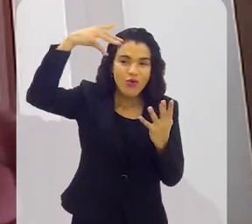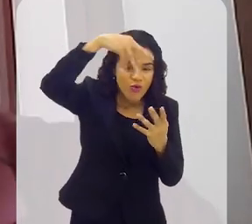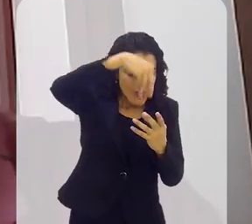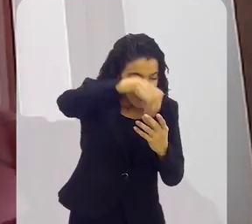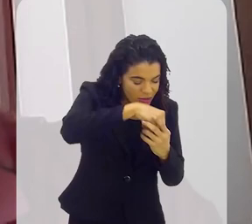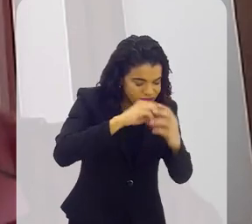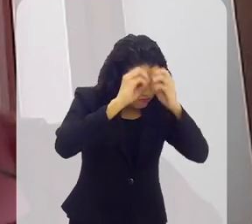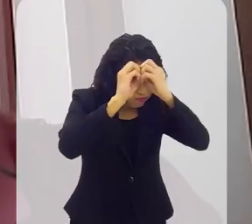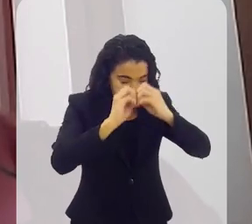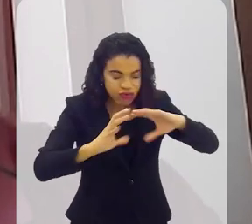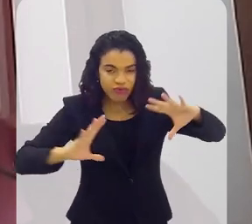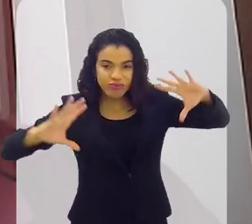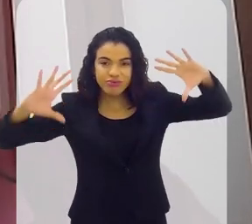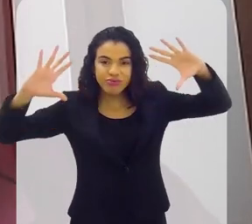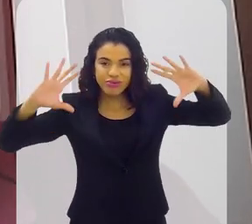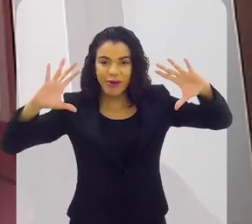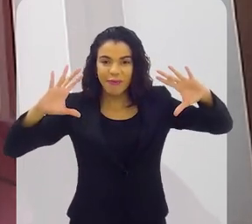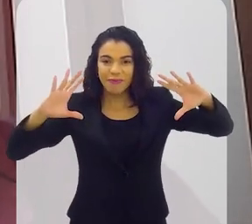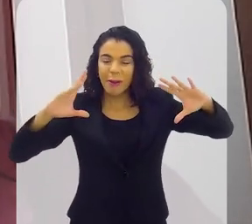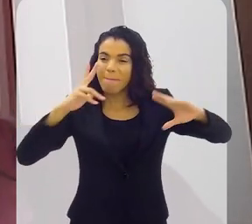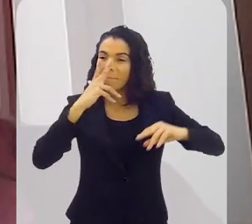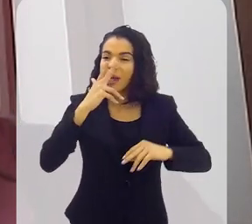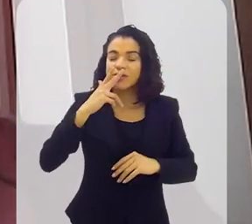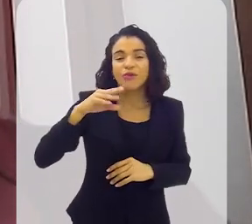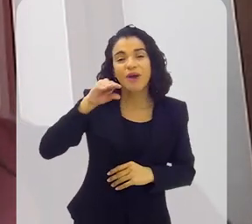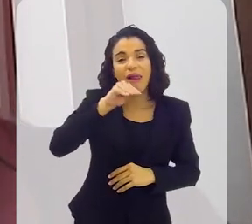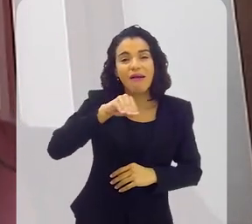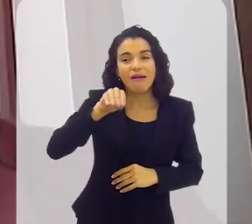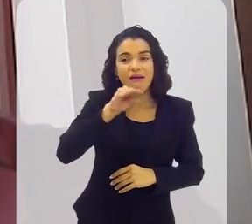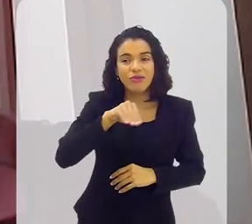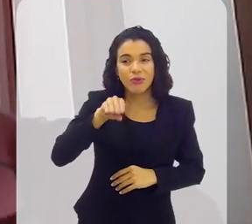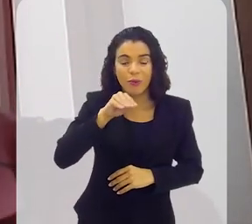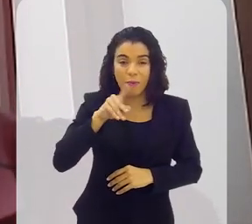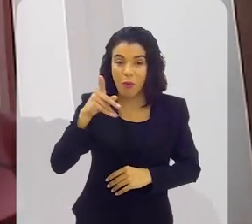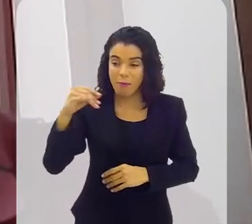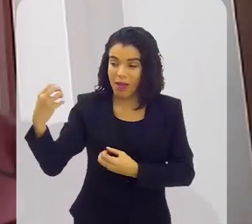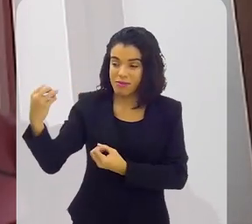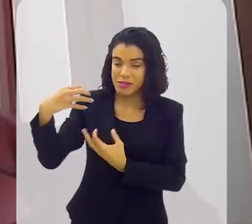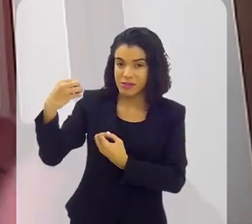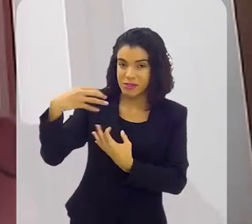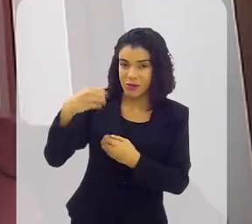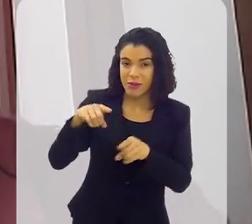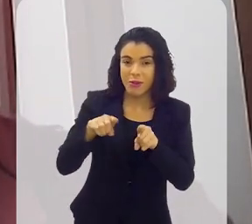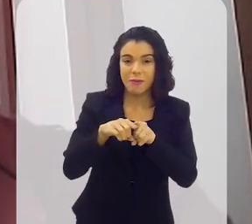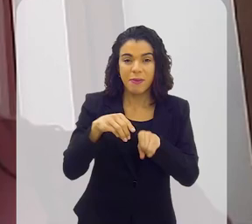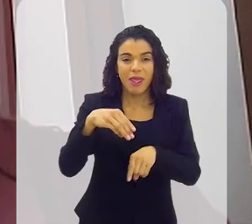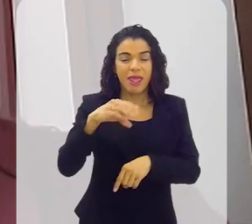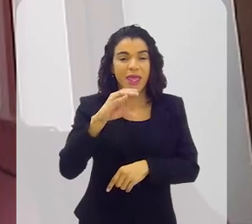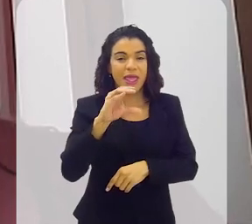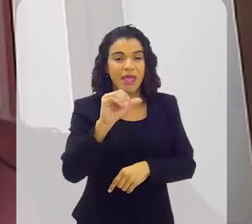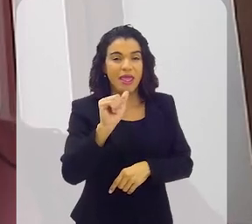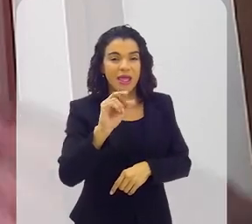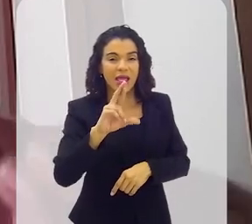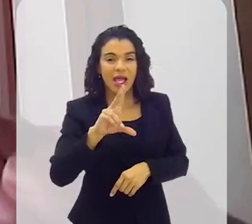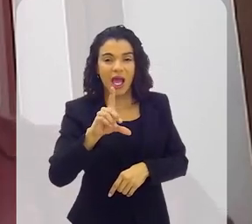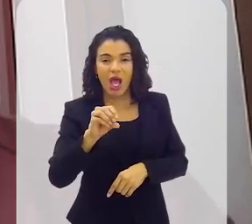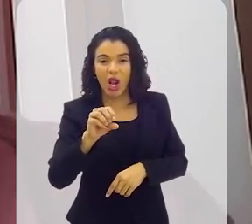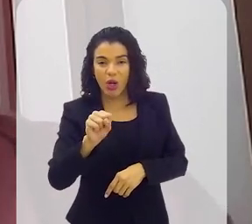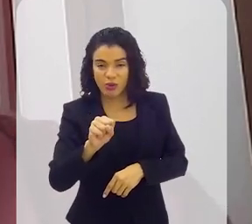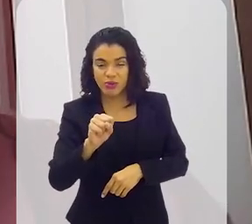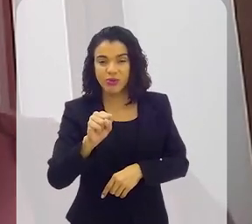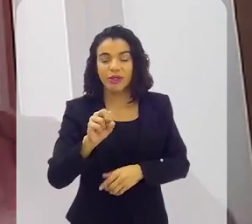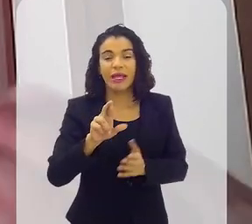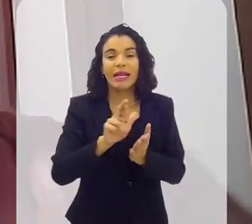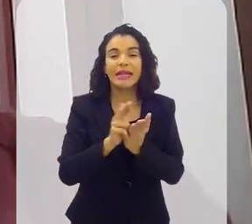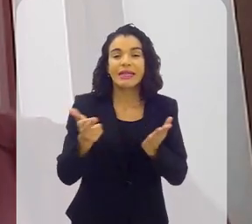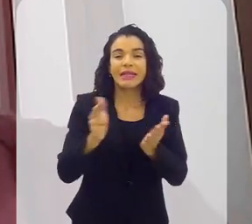ali, para aquele cenário, né? Porque eu escrevo como se eu estivesse falando. Eu aprendi isso com o meu pai e com o Carlos Maranhão, que é um cara que eu não conheço,